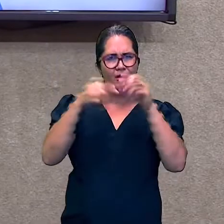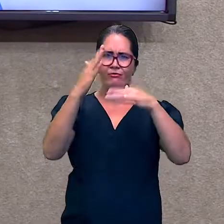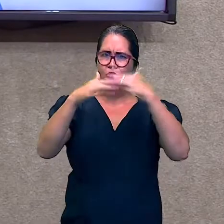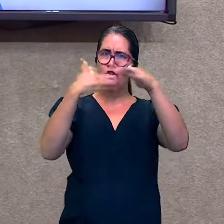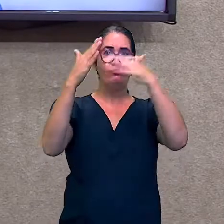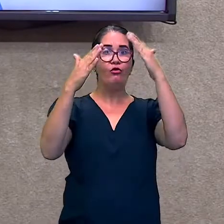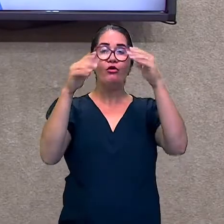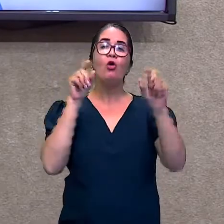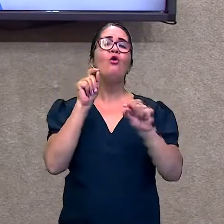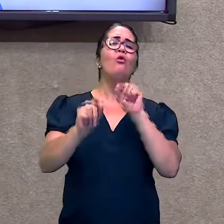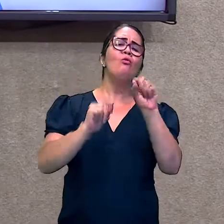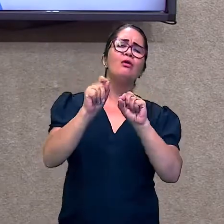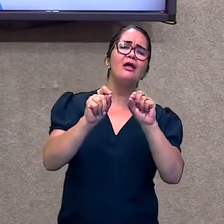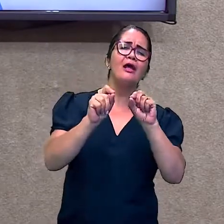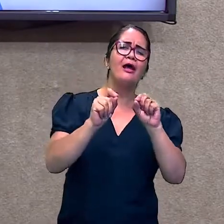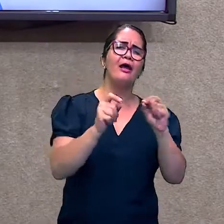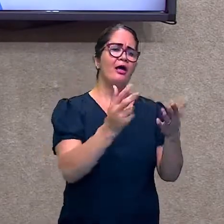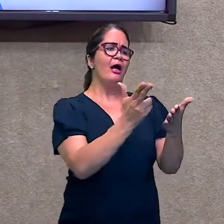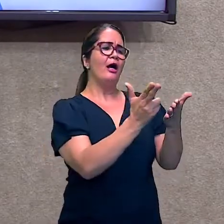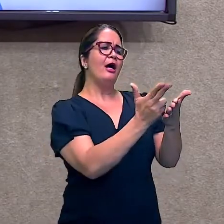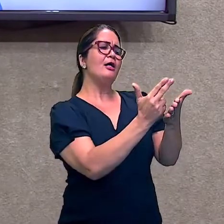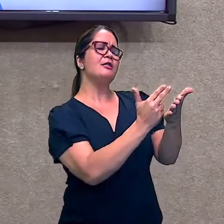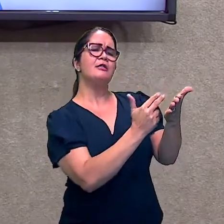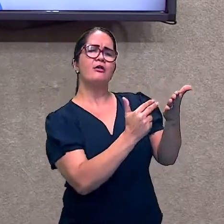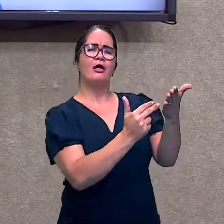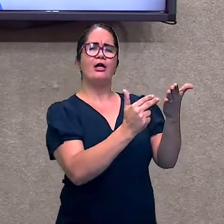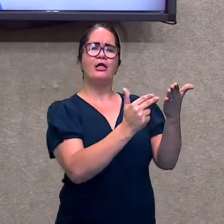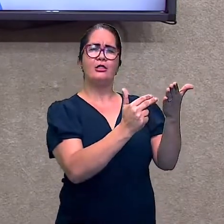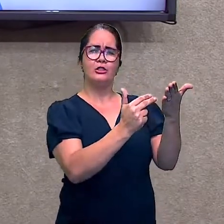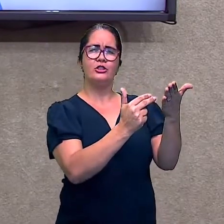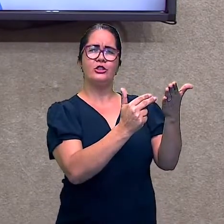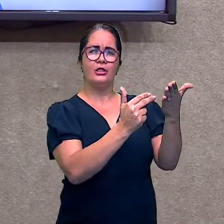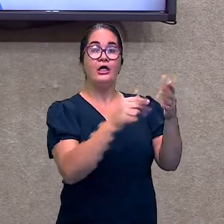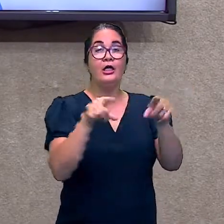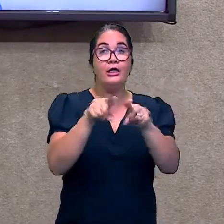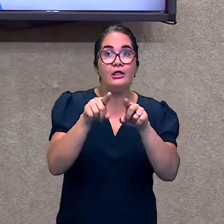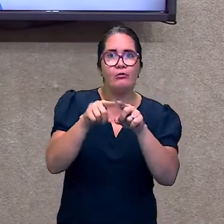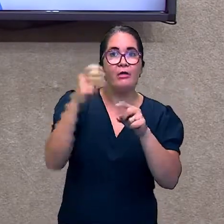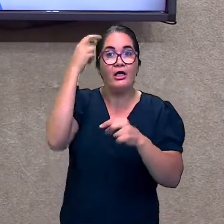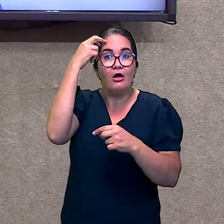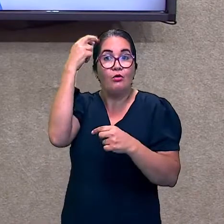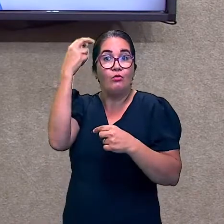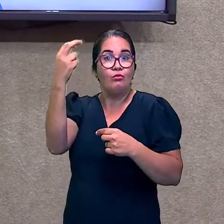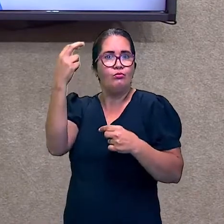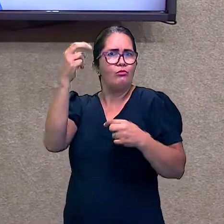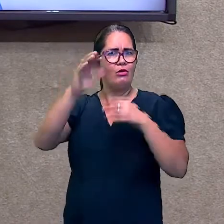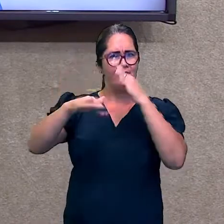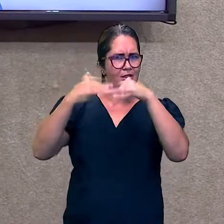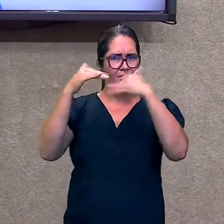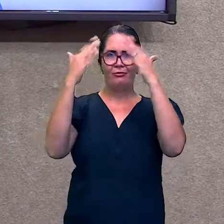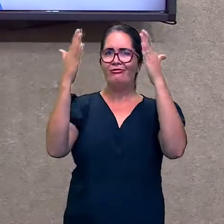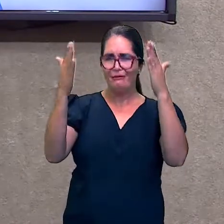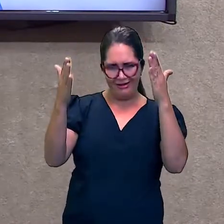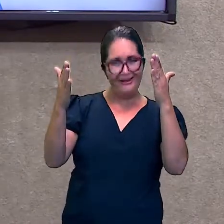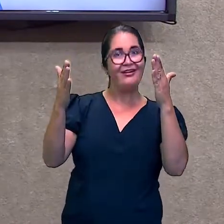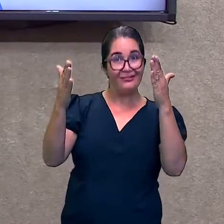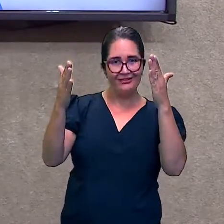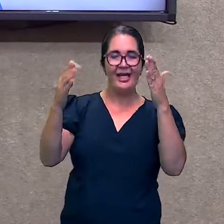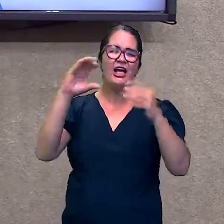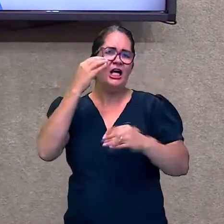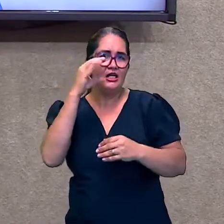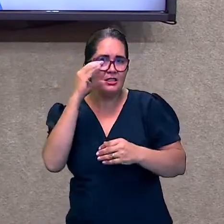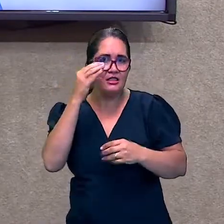técnicas utilizadas durante a Antiguidade Greco-Romana, nos campos da arte, da